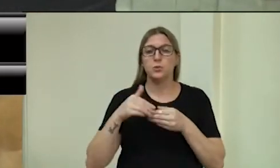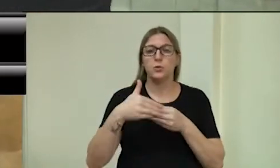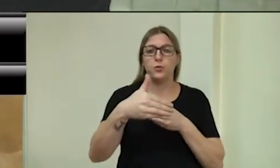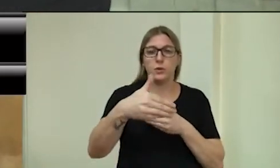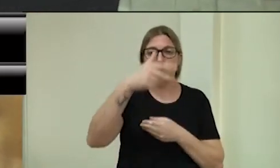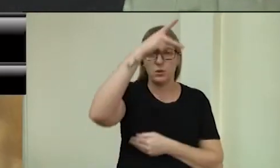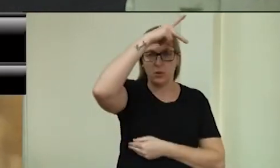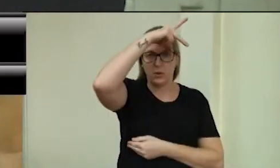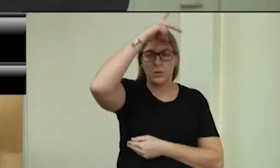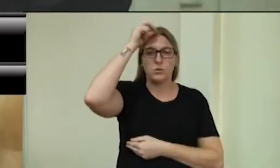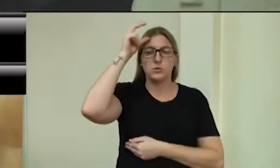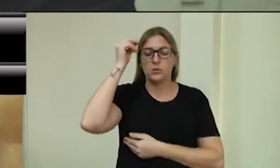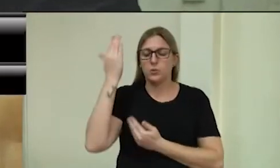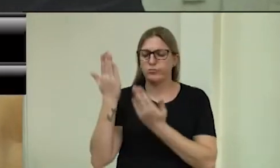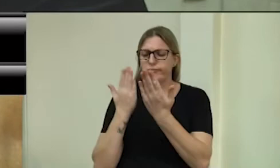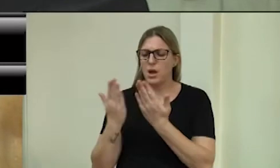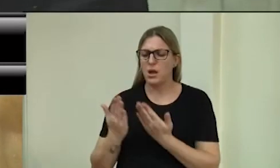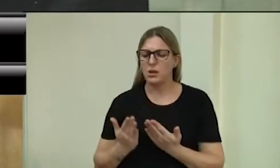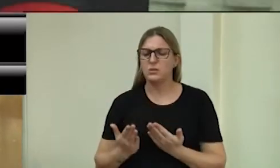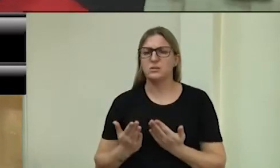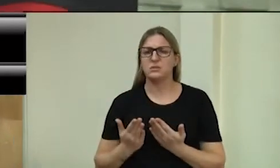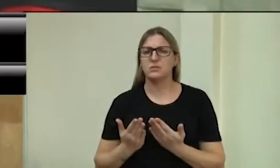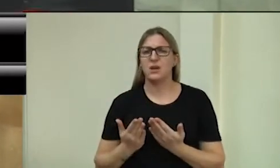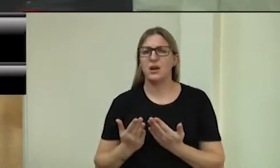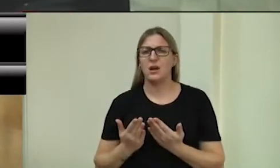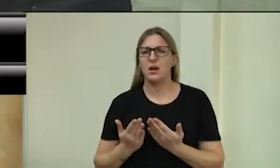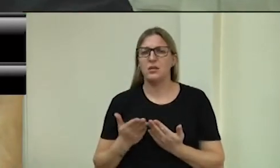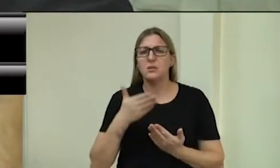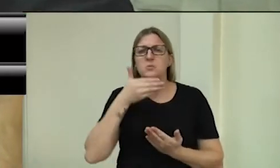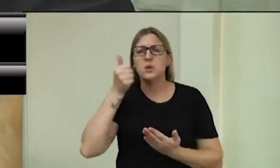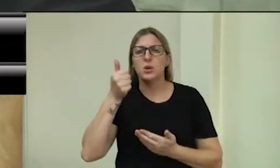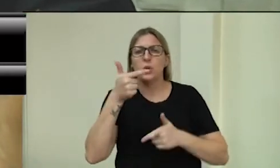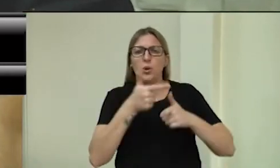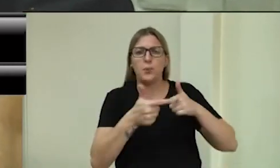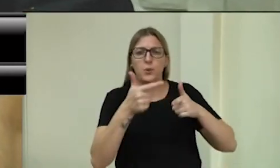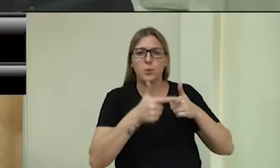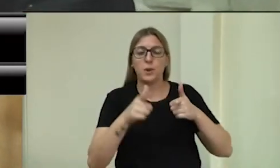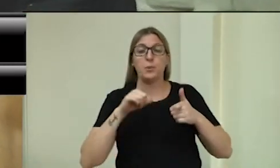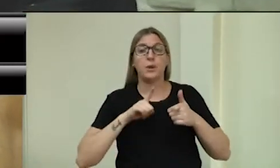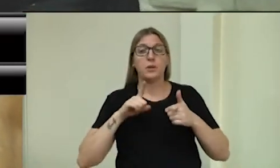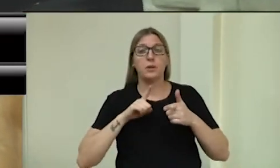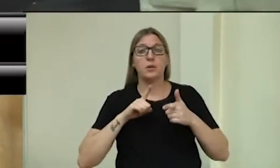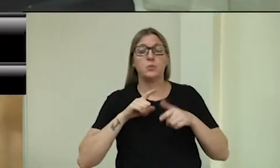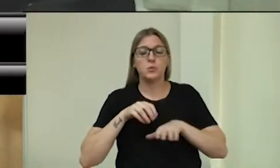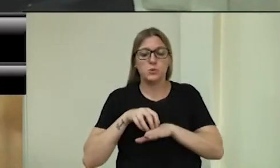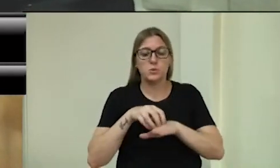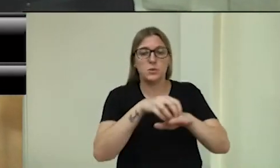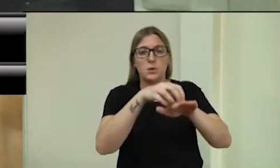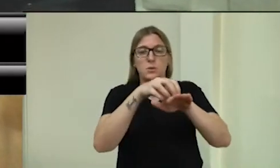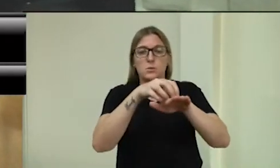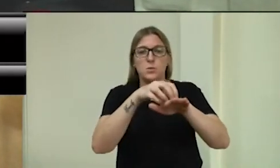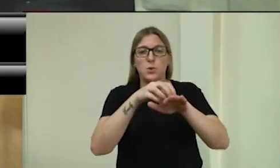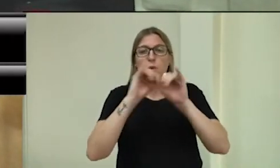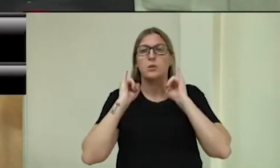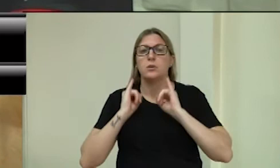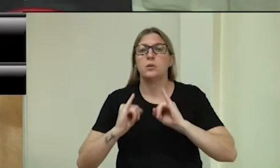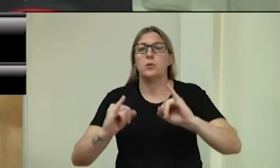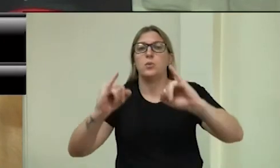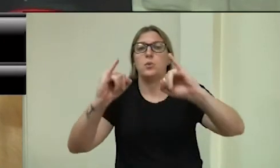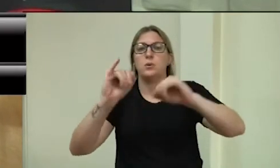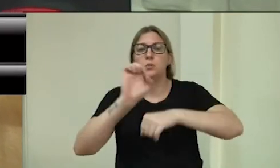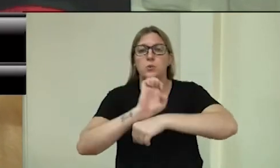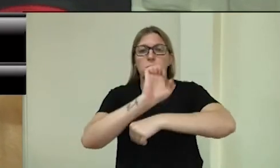analisar com mais critério o problema que nós temos no transporte urbano direitinho. Isso gerou comoção, muitas